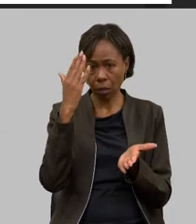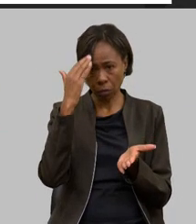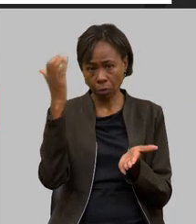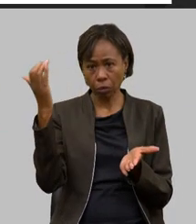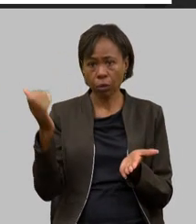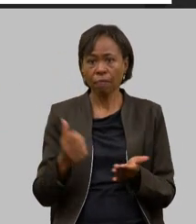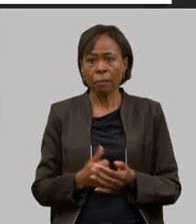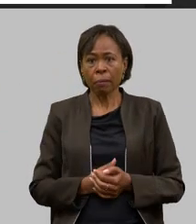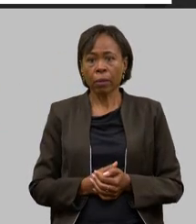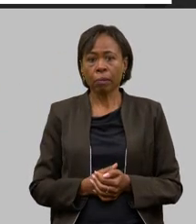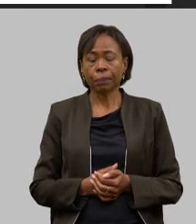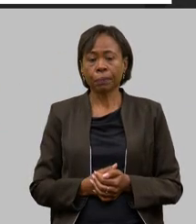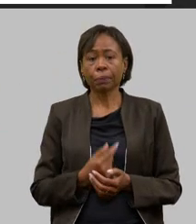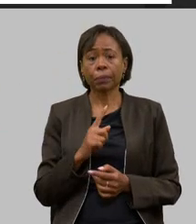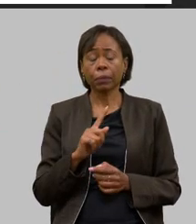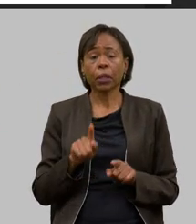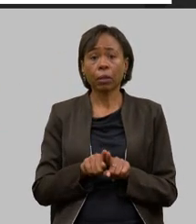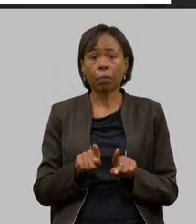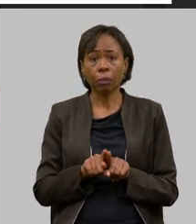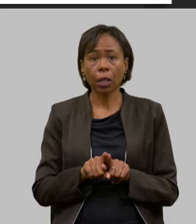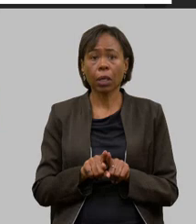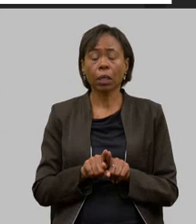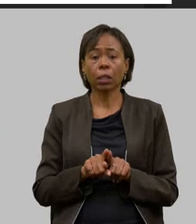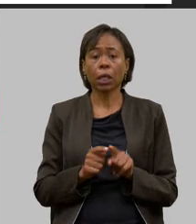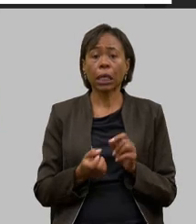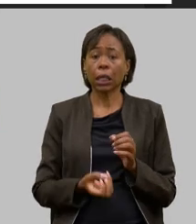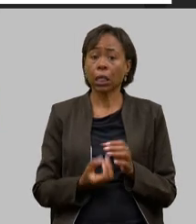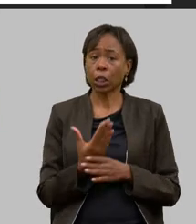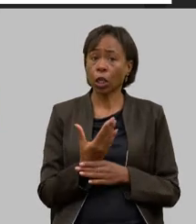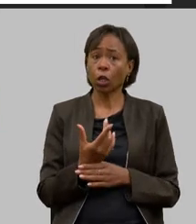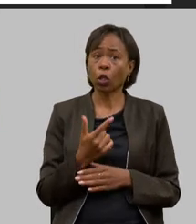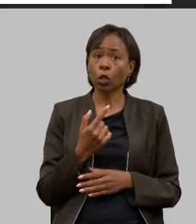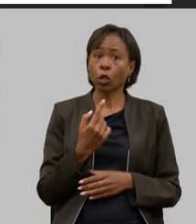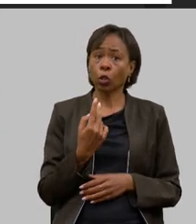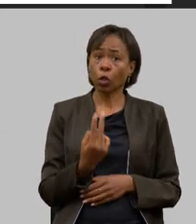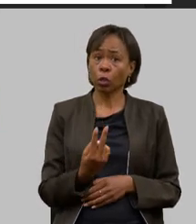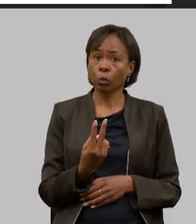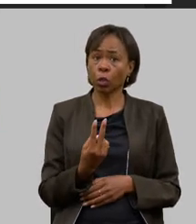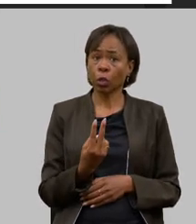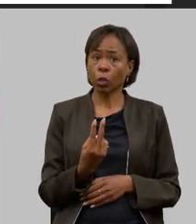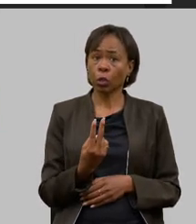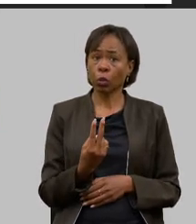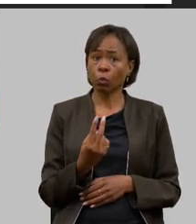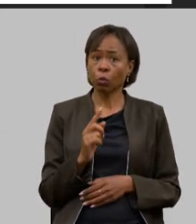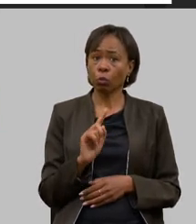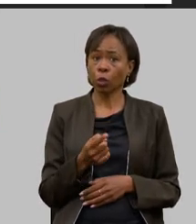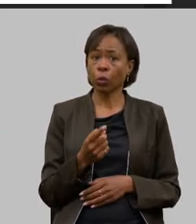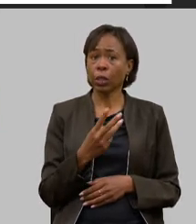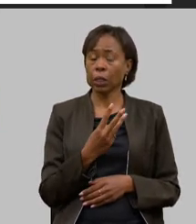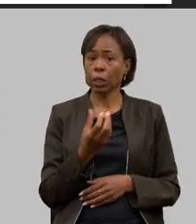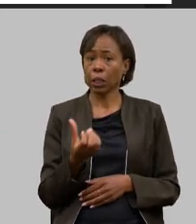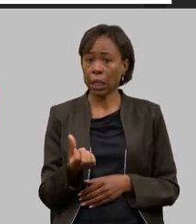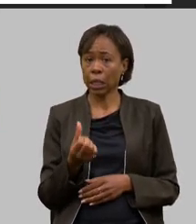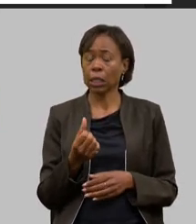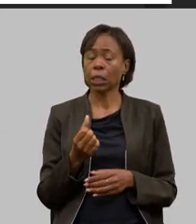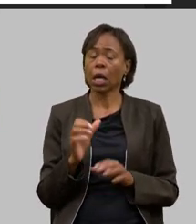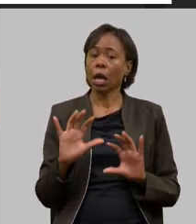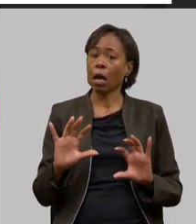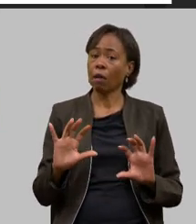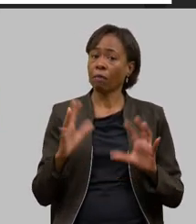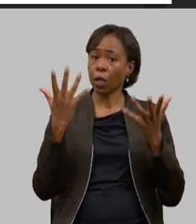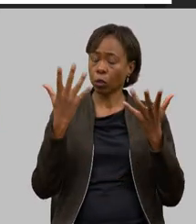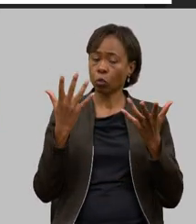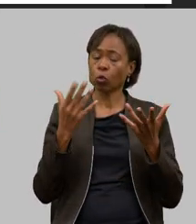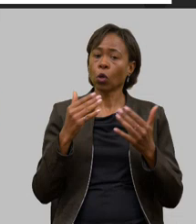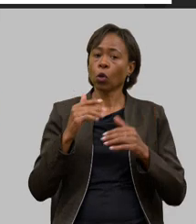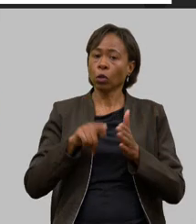nós temos nós também a realização de 2086 eventos técnicos científicos para divulgação de tecnologia agropecuária em junho